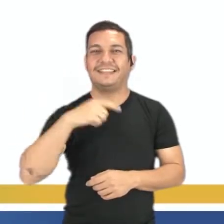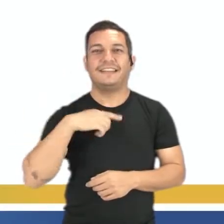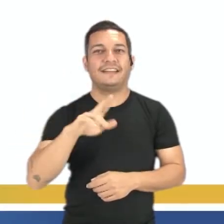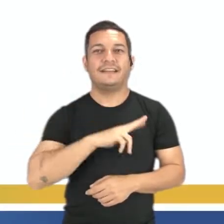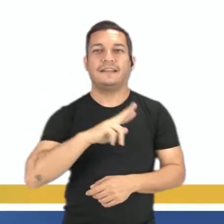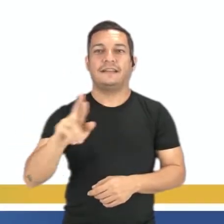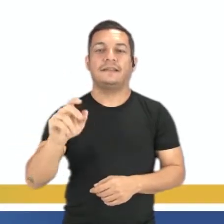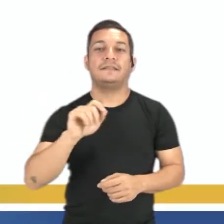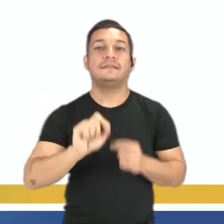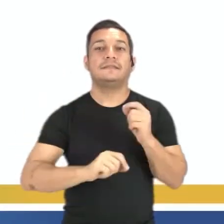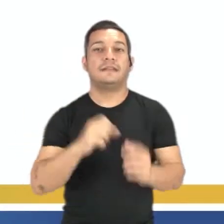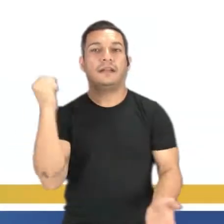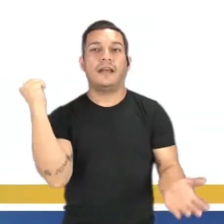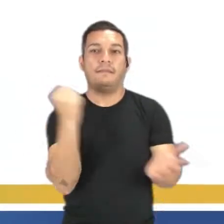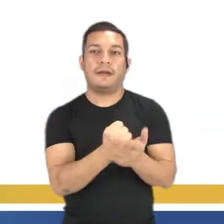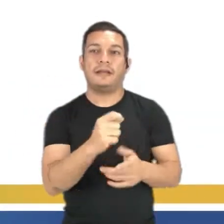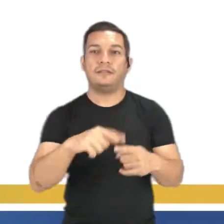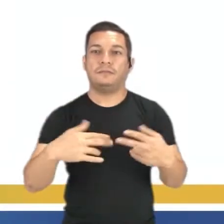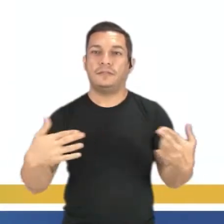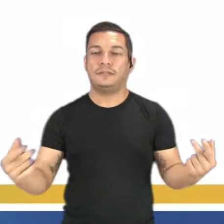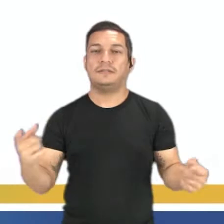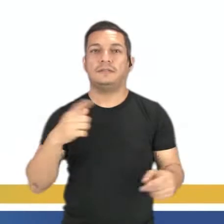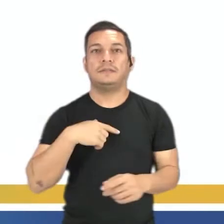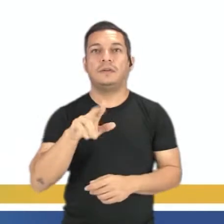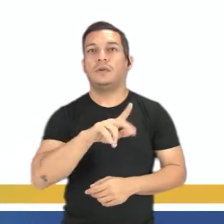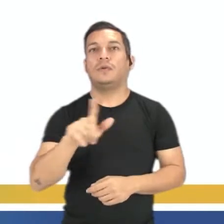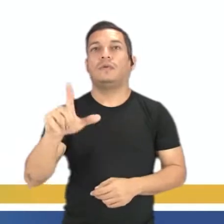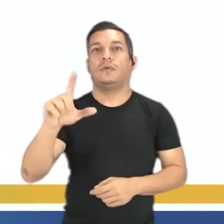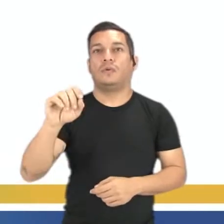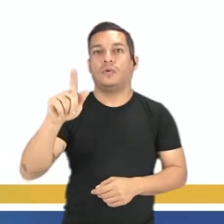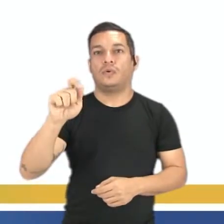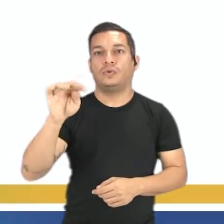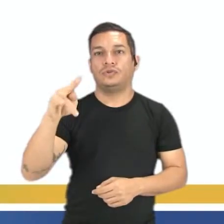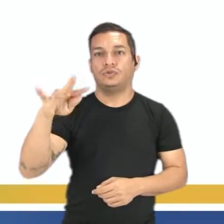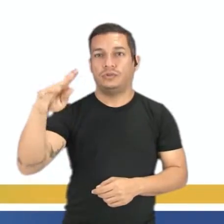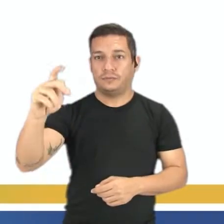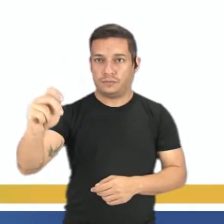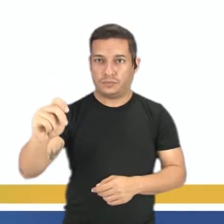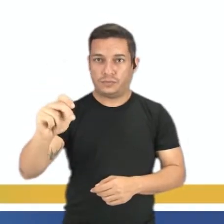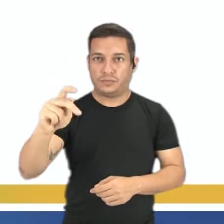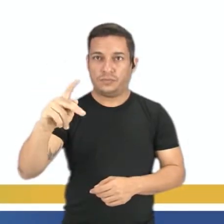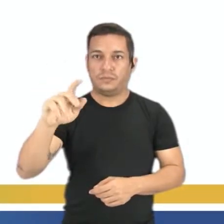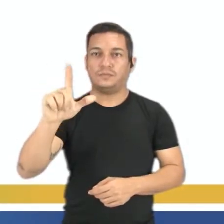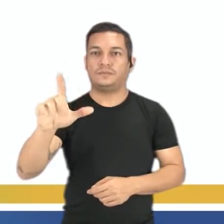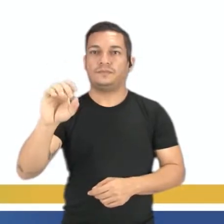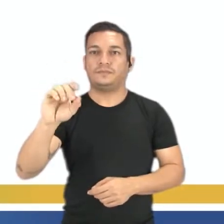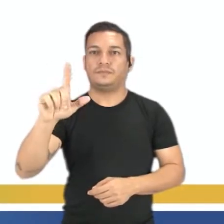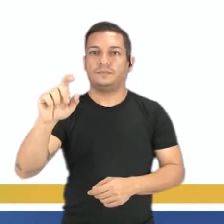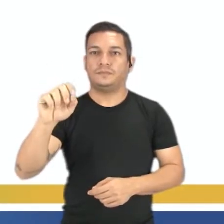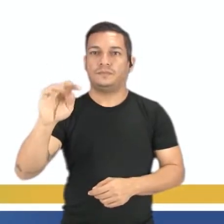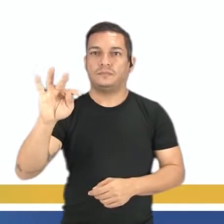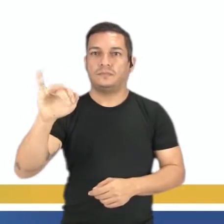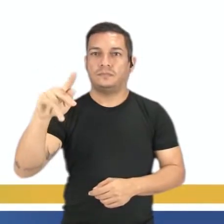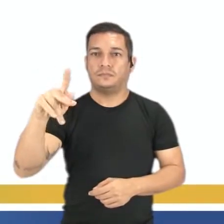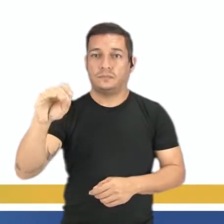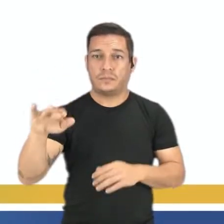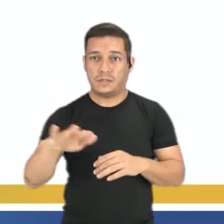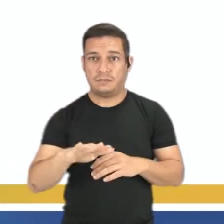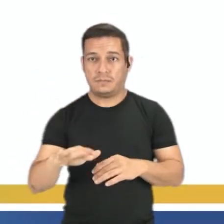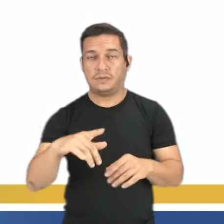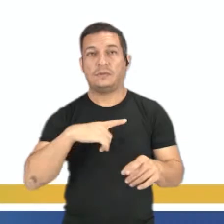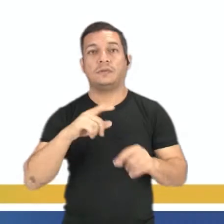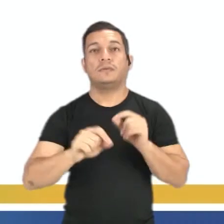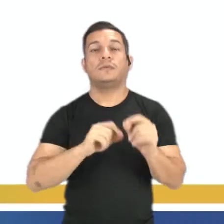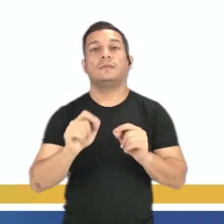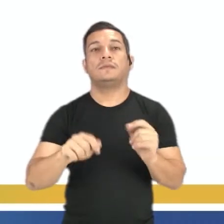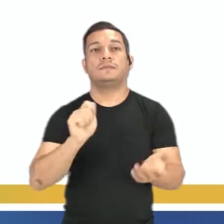a marca desse produto. Chamamos de logotipo, chamado também de marca do anunciante. Abaixo do logotipo,